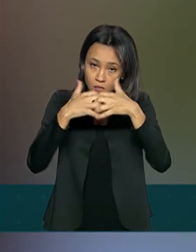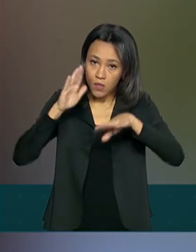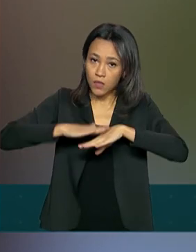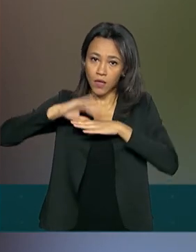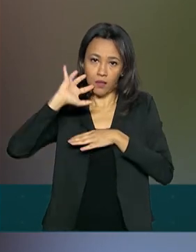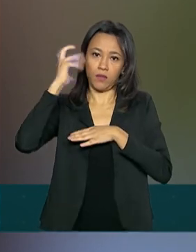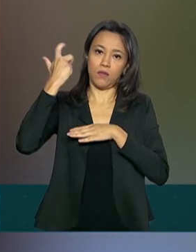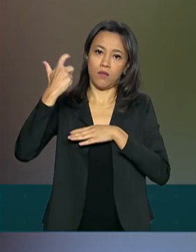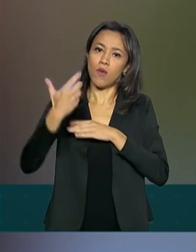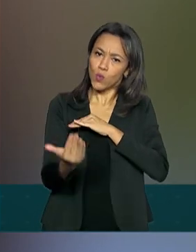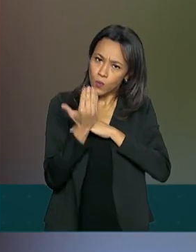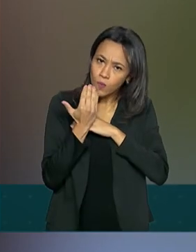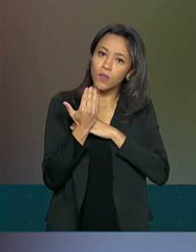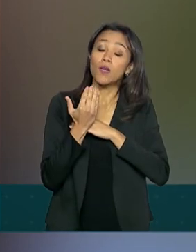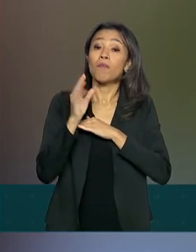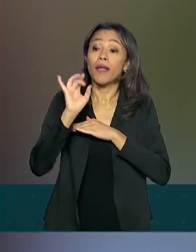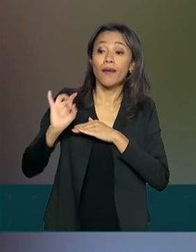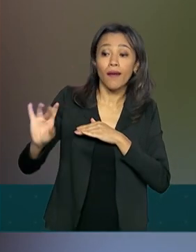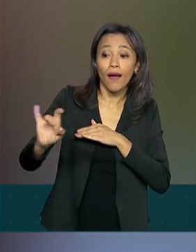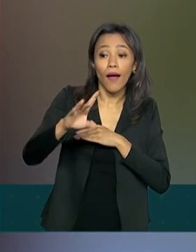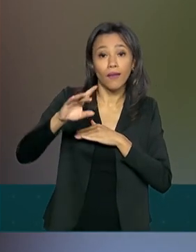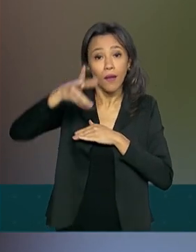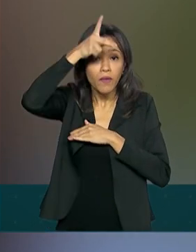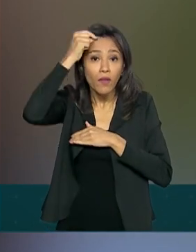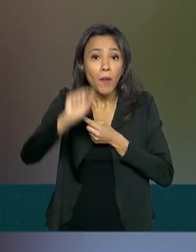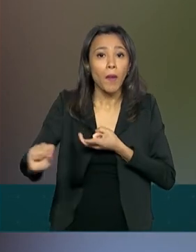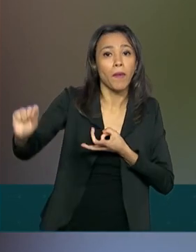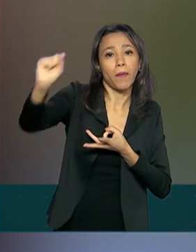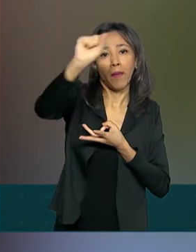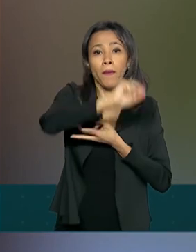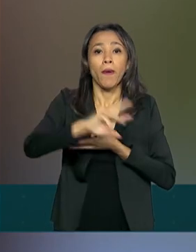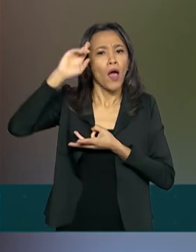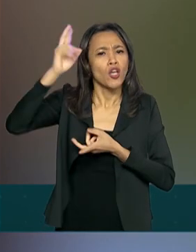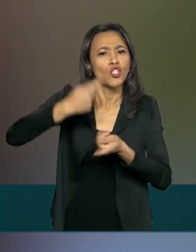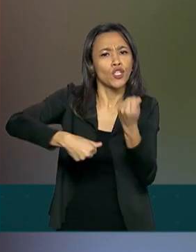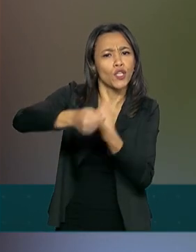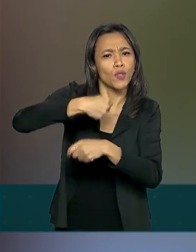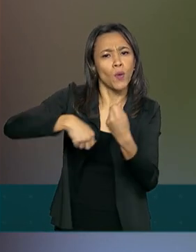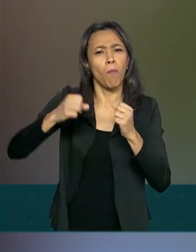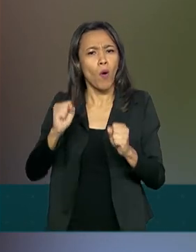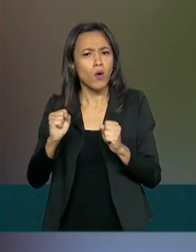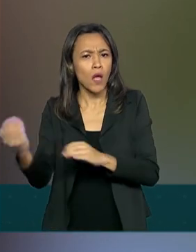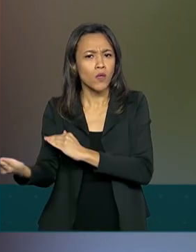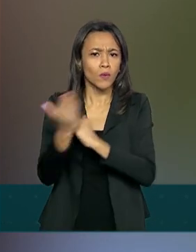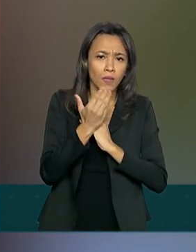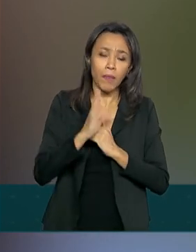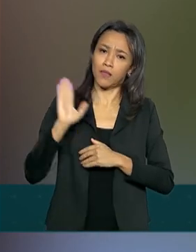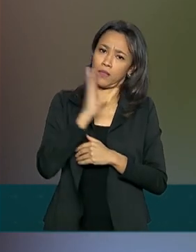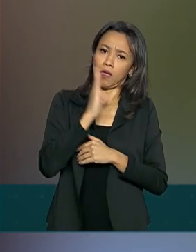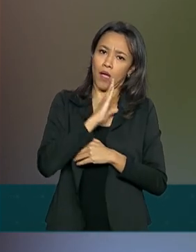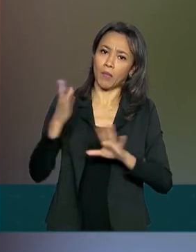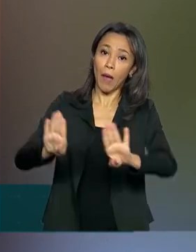facilita também para que os gestores públicos possam orientar a sua atuação para desburocratizar e agilizar a abertura de